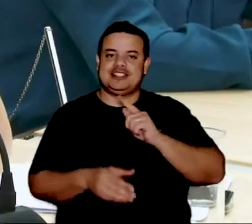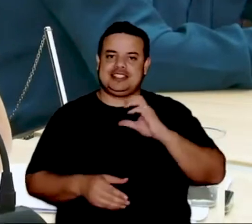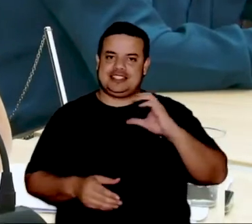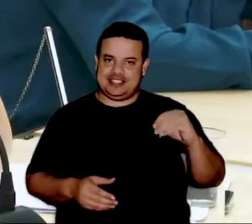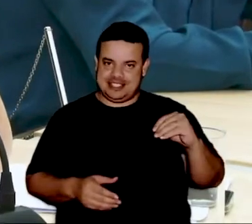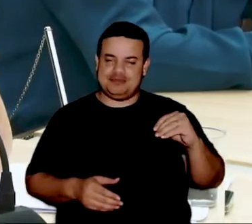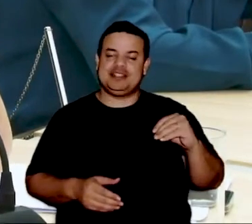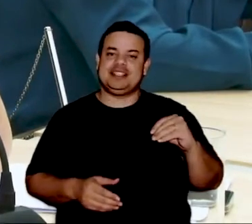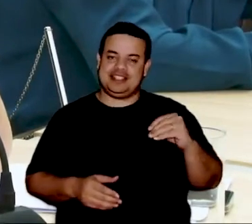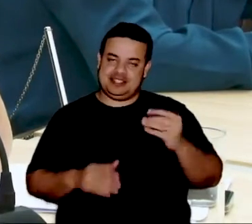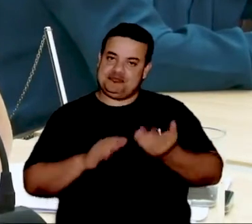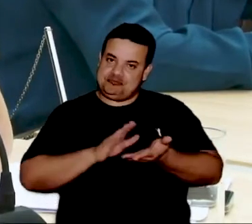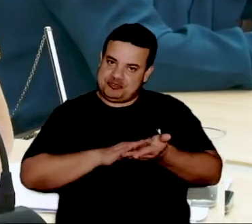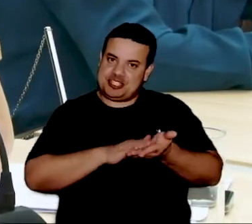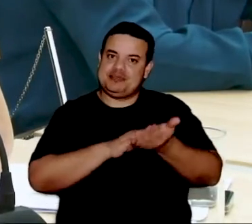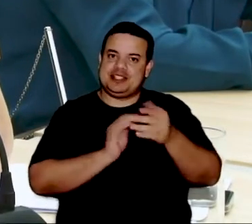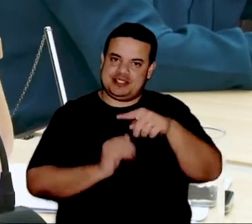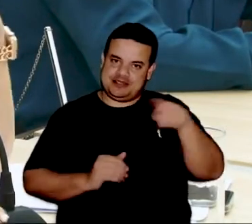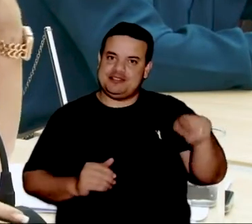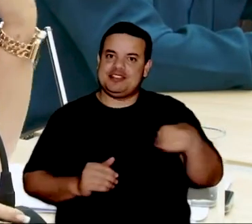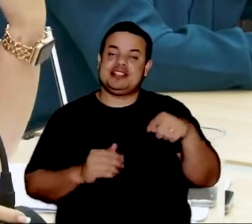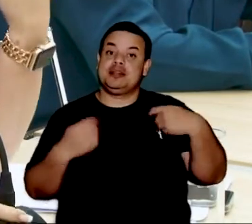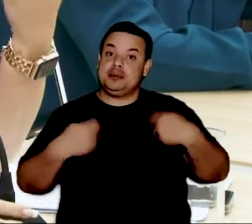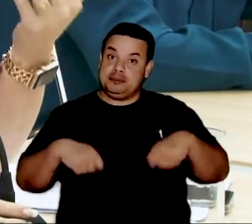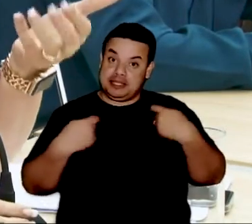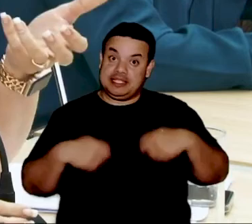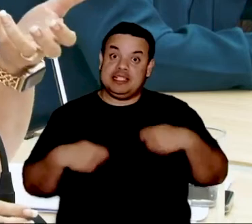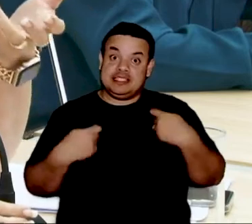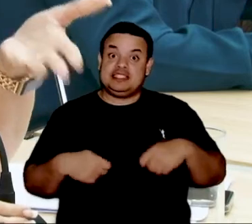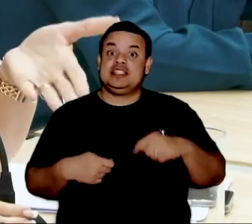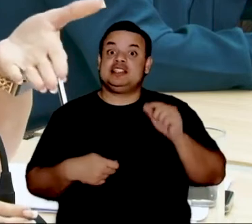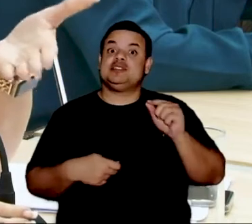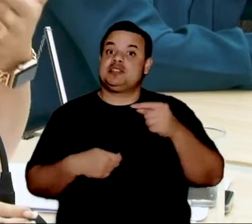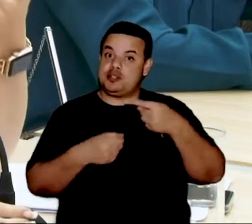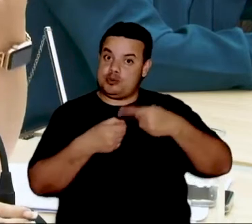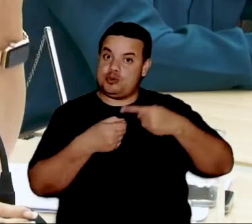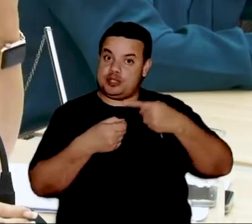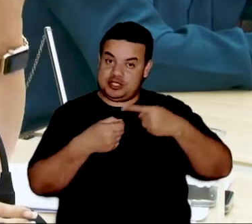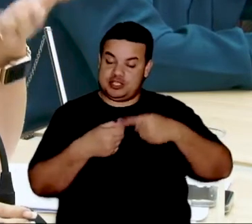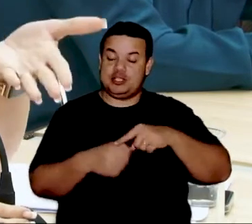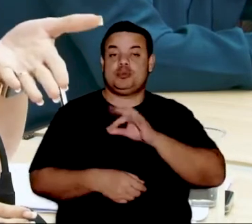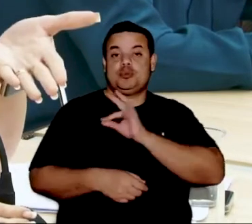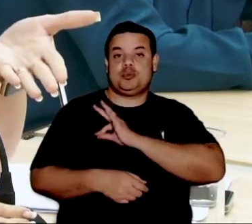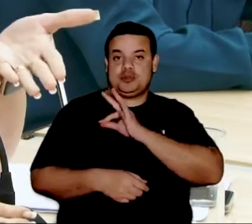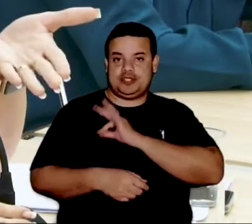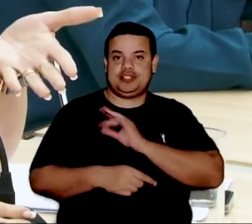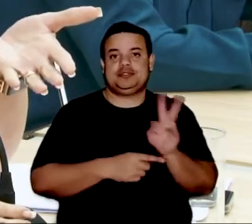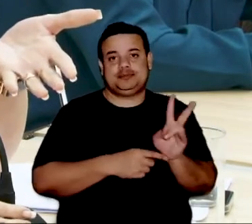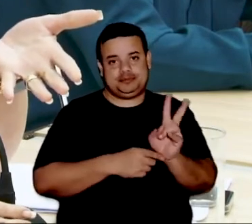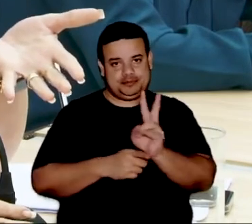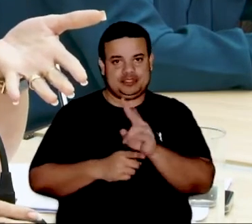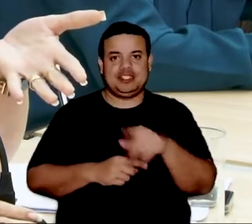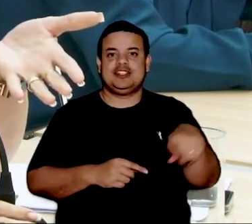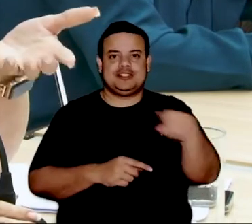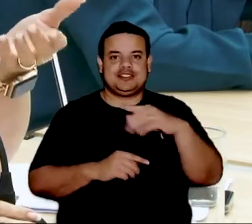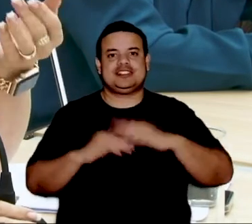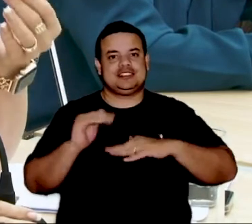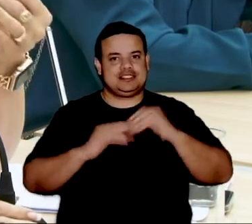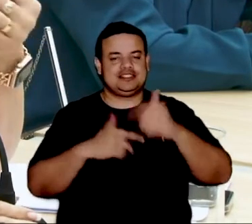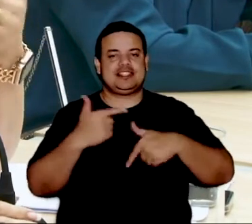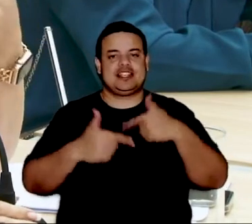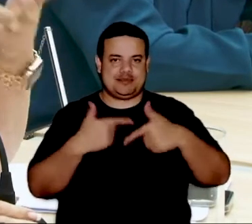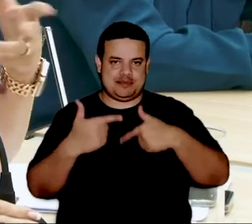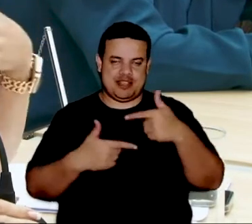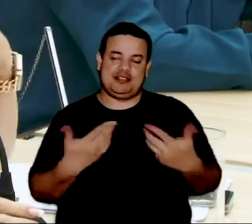em relação à necessidade do município pela polícia, e que vocês acabam fazendo o trabalho deles. E